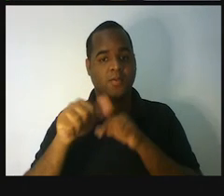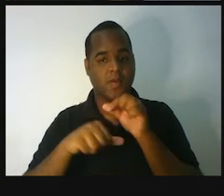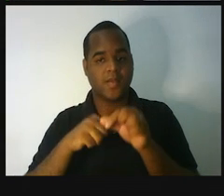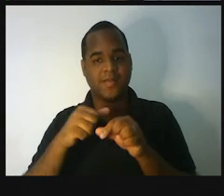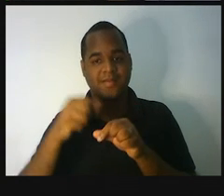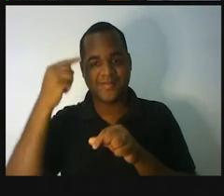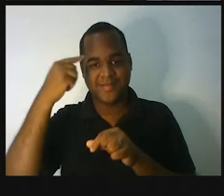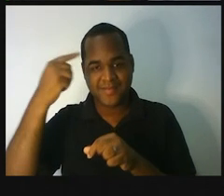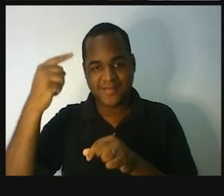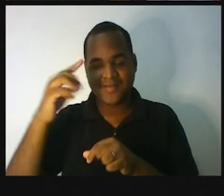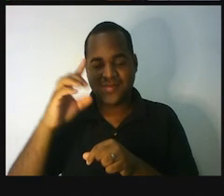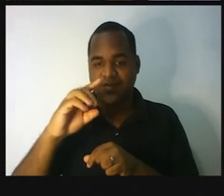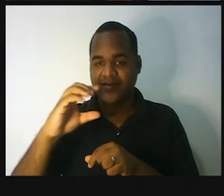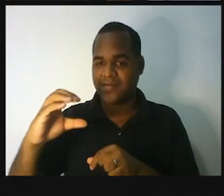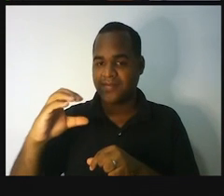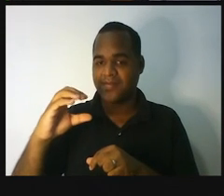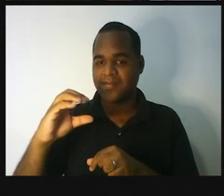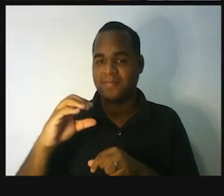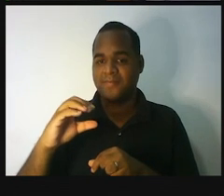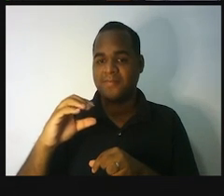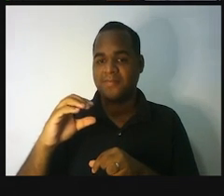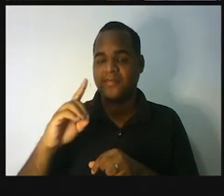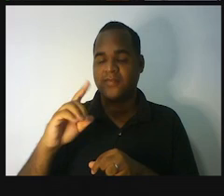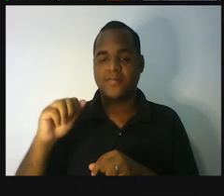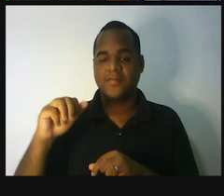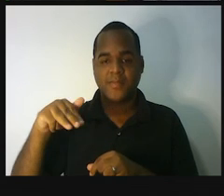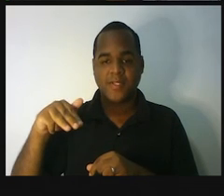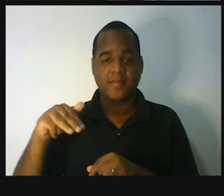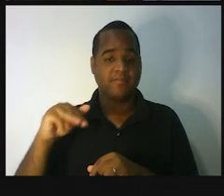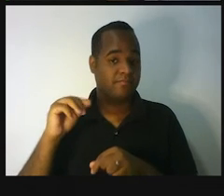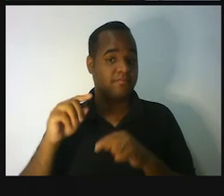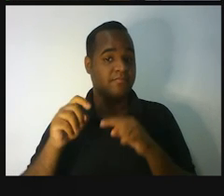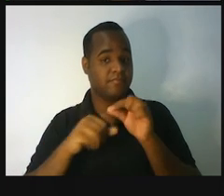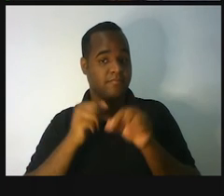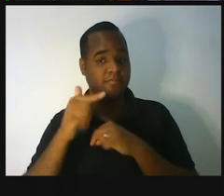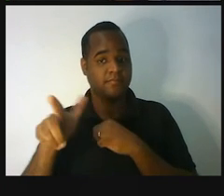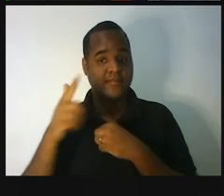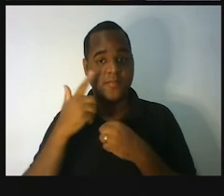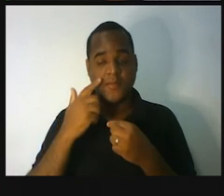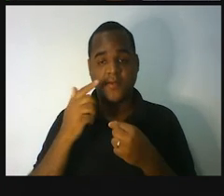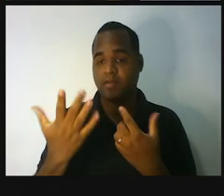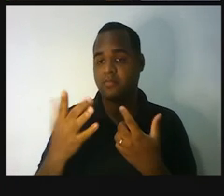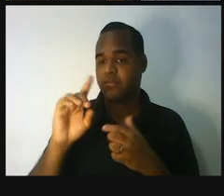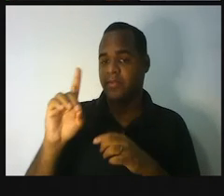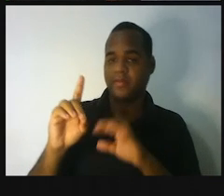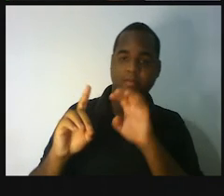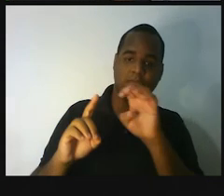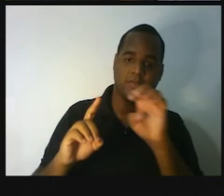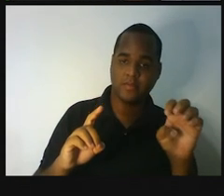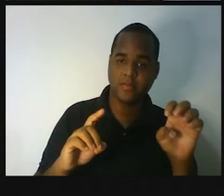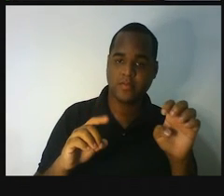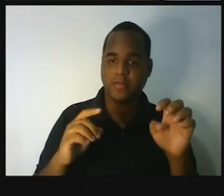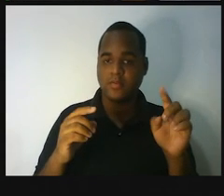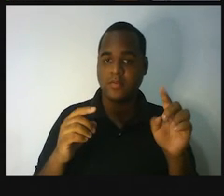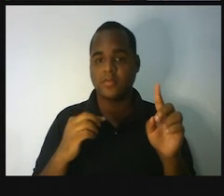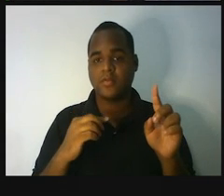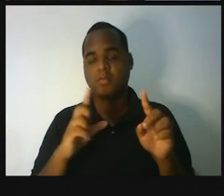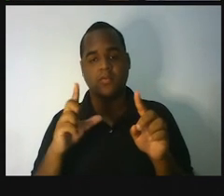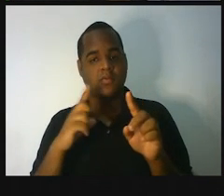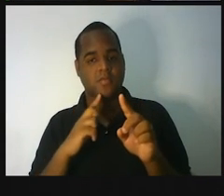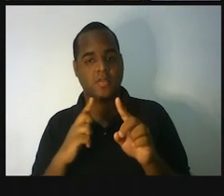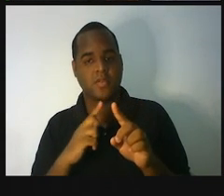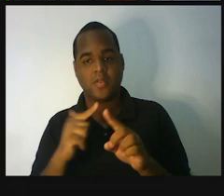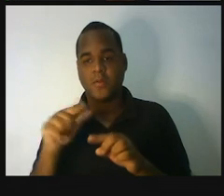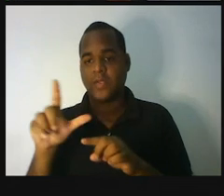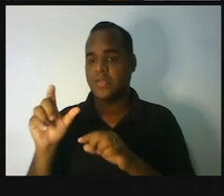Mas, professor, eu preciso daquele esqueminha para eu olhar se vai para a direita, se vai para a esquerda, se eu vou dividir, se eu vou